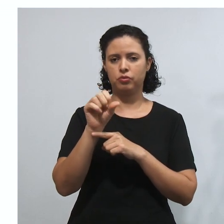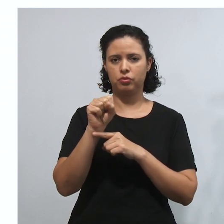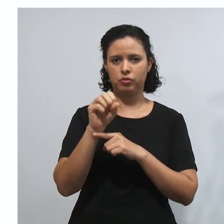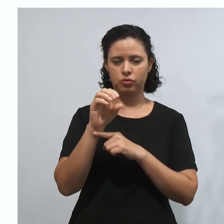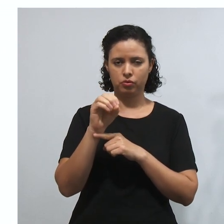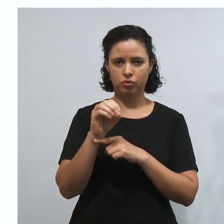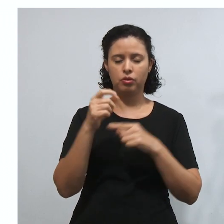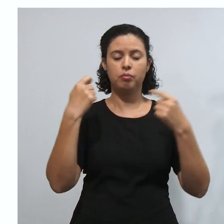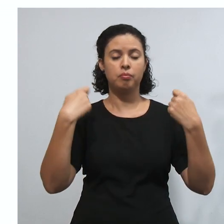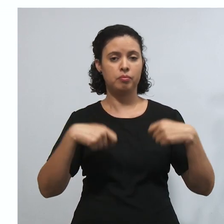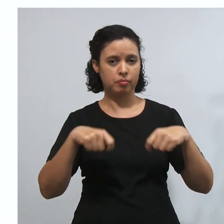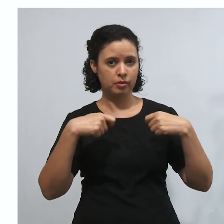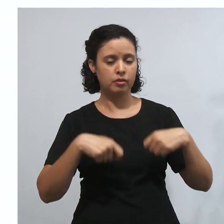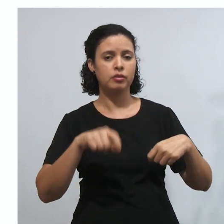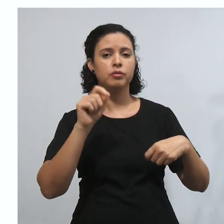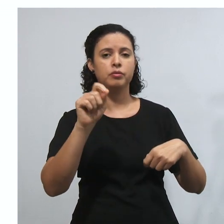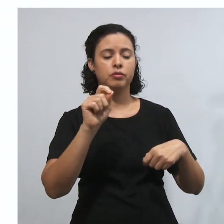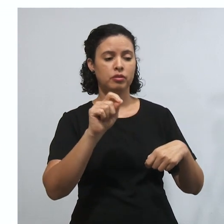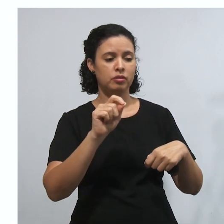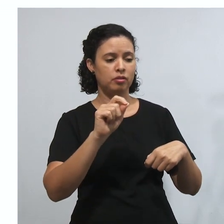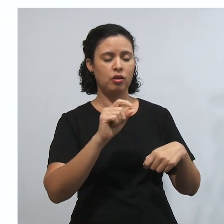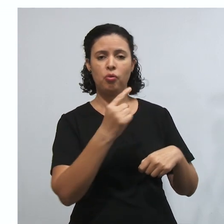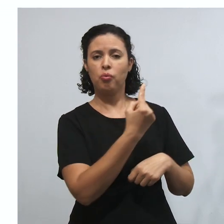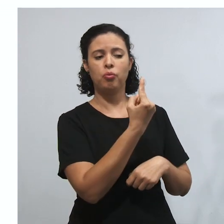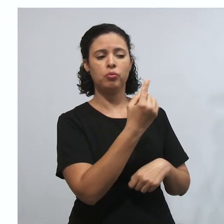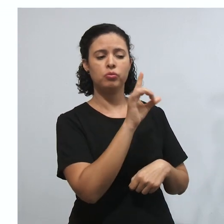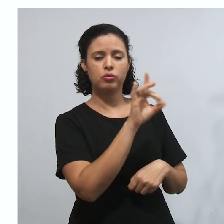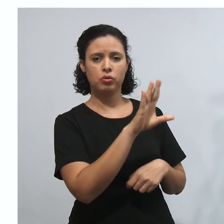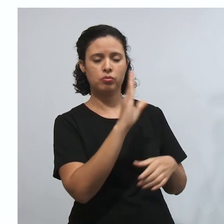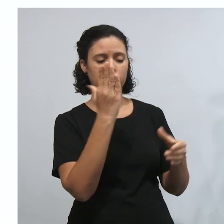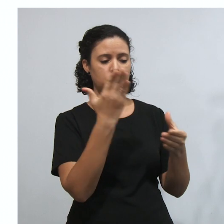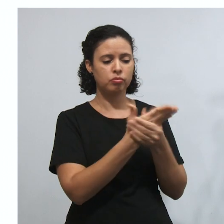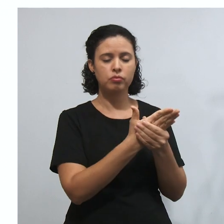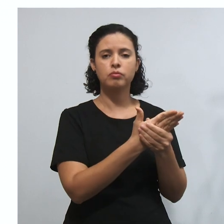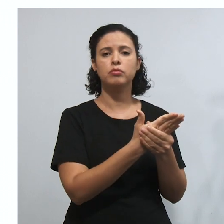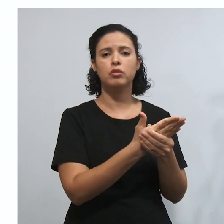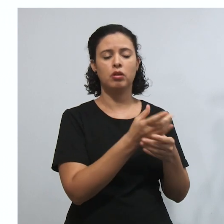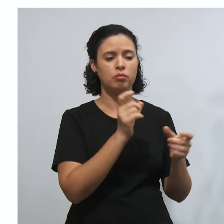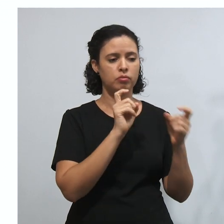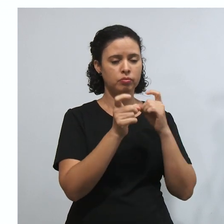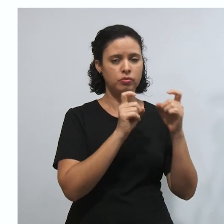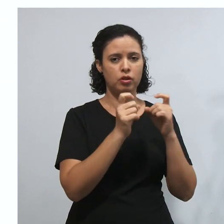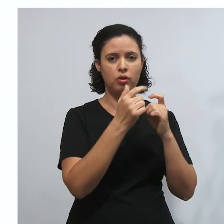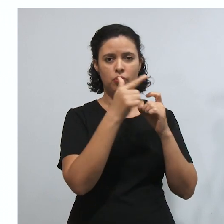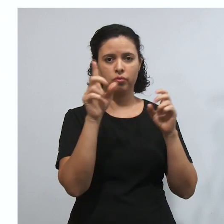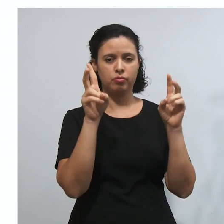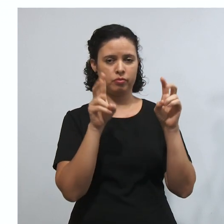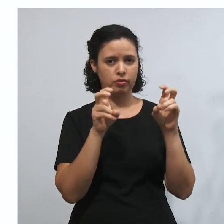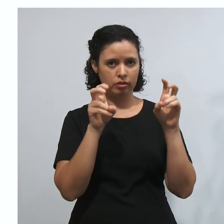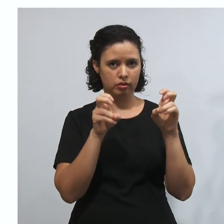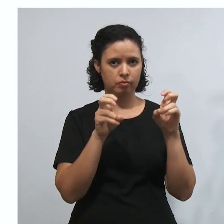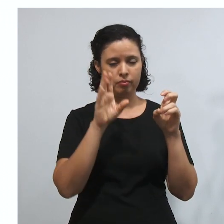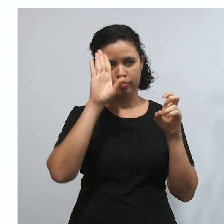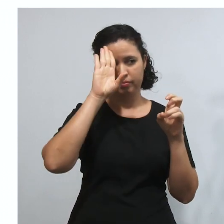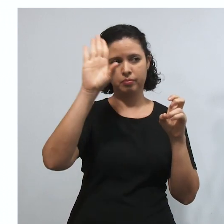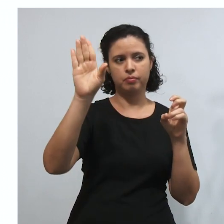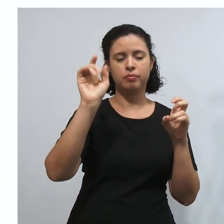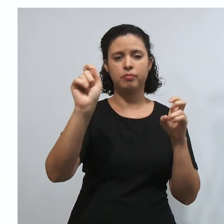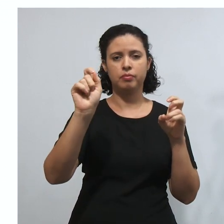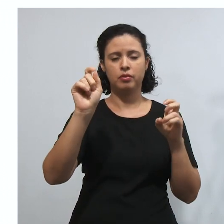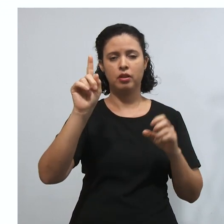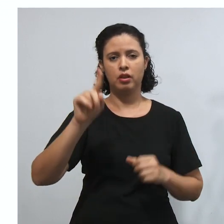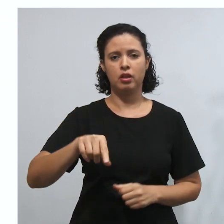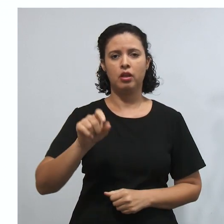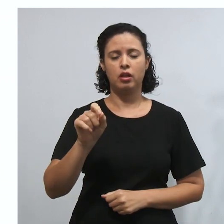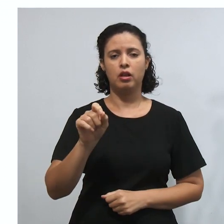ali, que foi um incidente no processo, para discutir a outra matéria. E a matéria principal seria